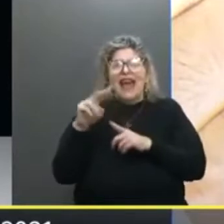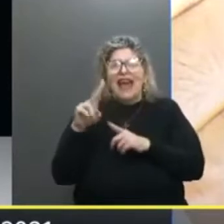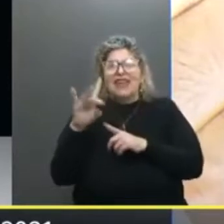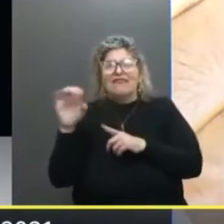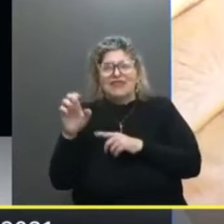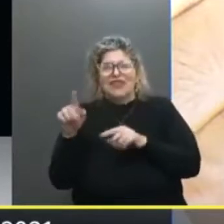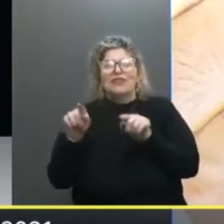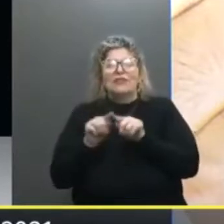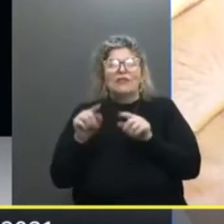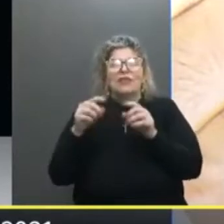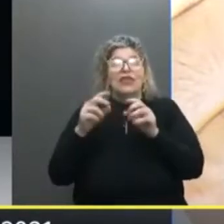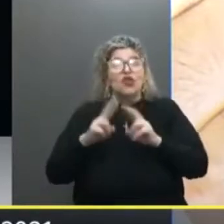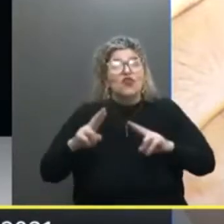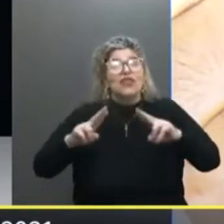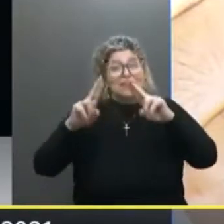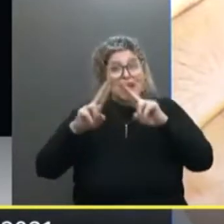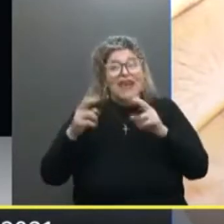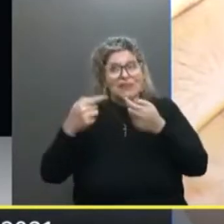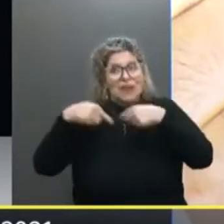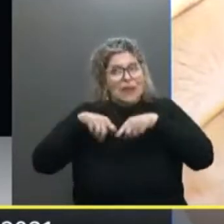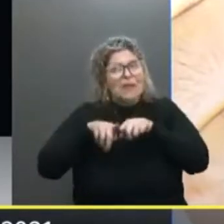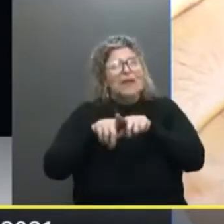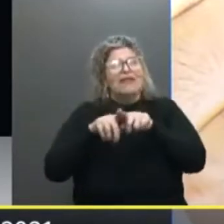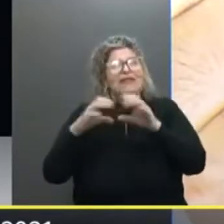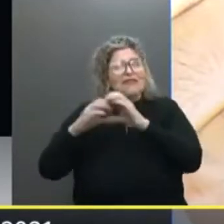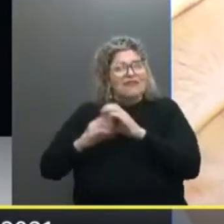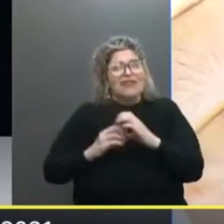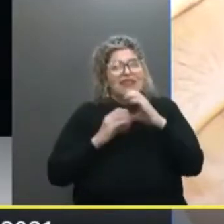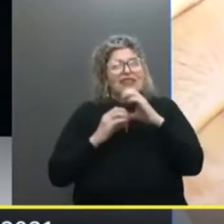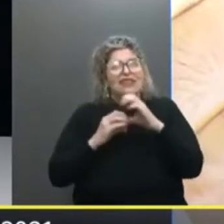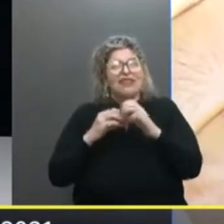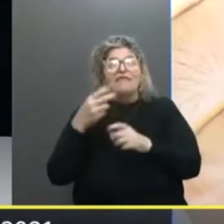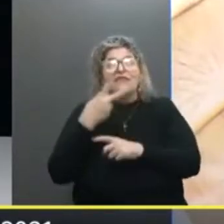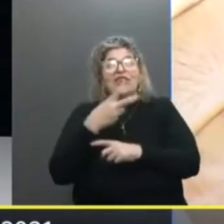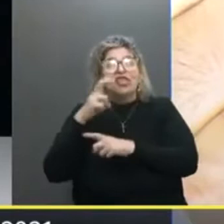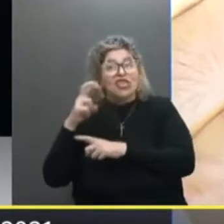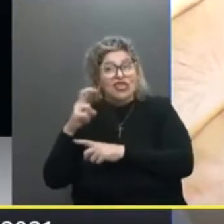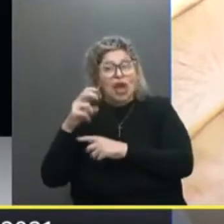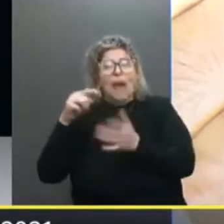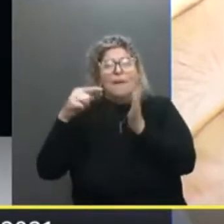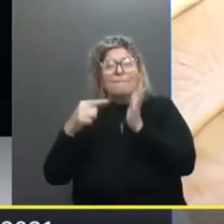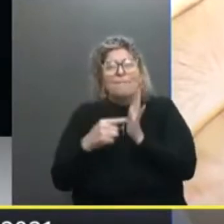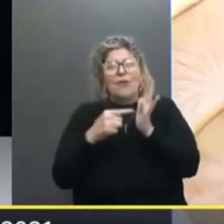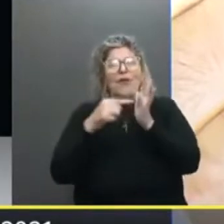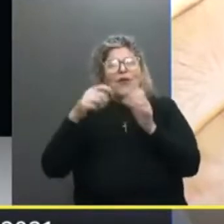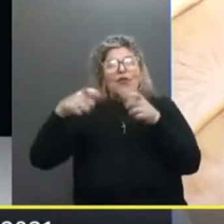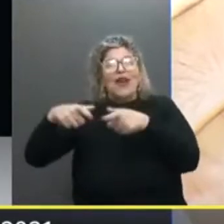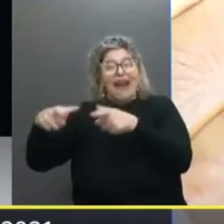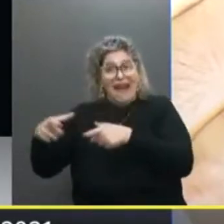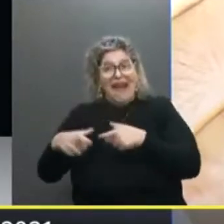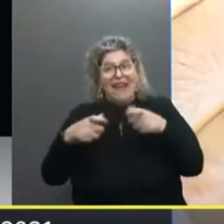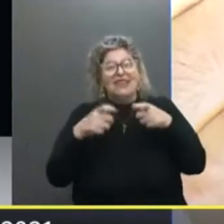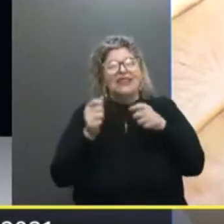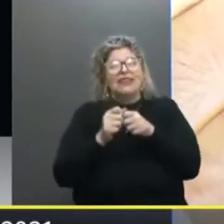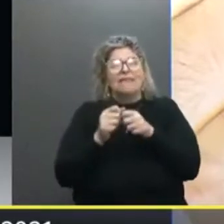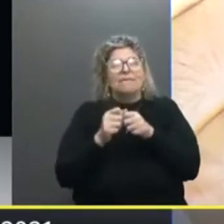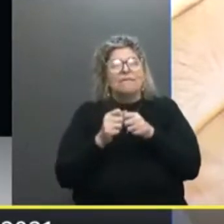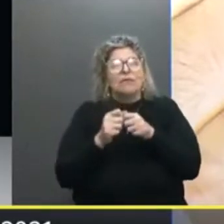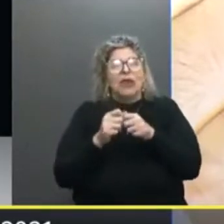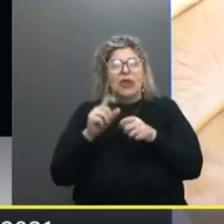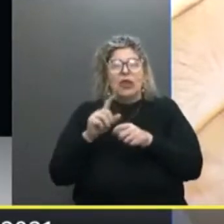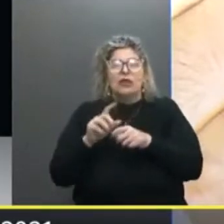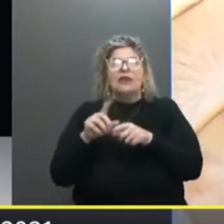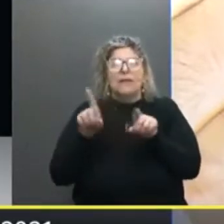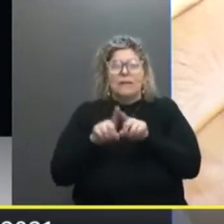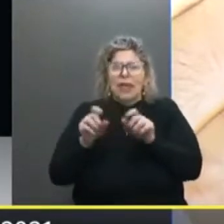Unimed Até uma cooperativista E tínhamos 25 pontos De vacinação Vacinamos Todas as pessoas Que tinham sido Colocadas em